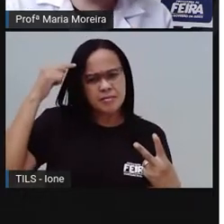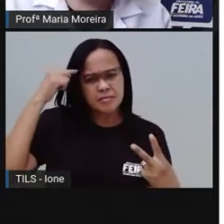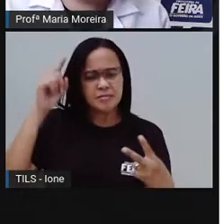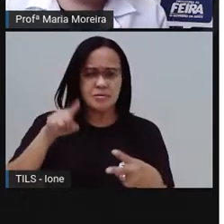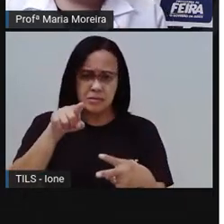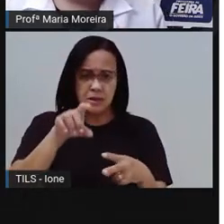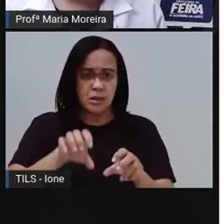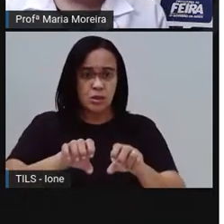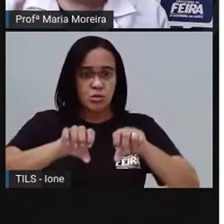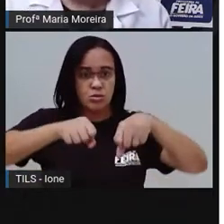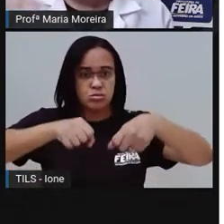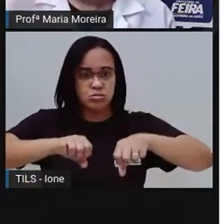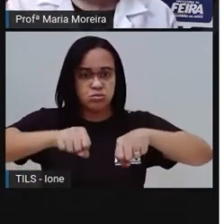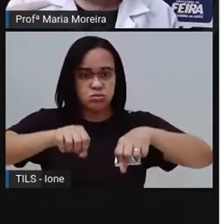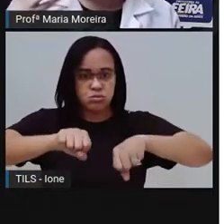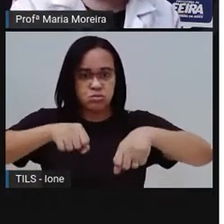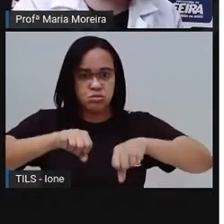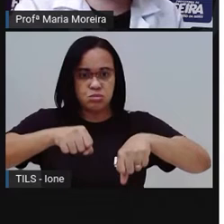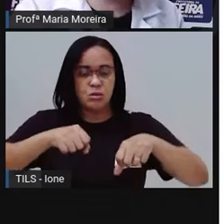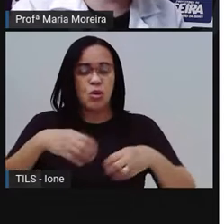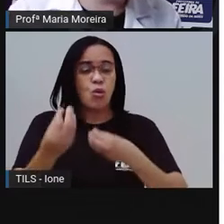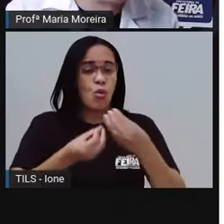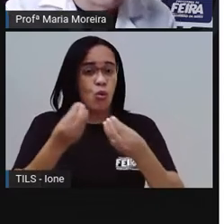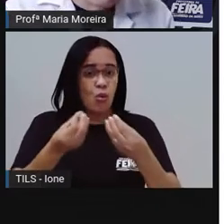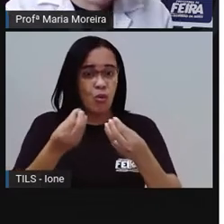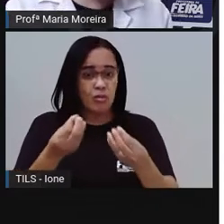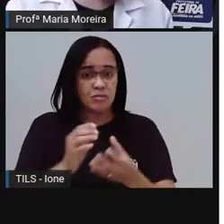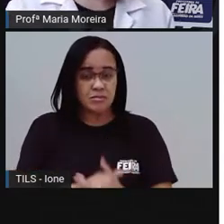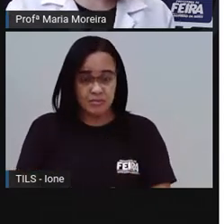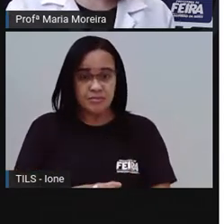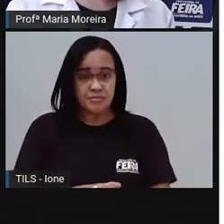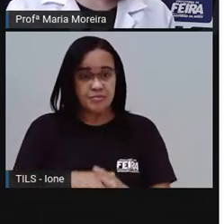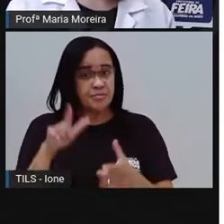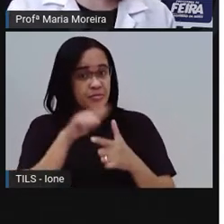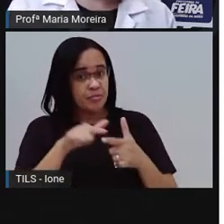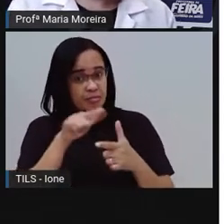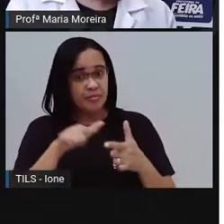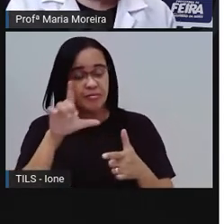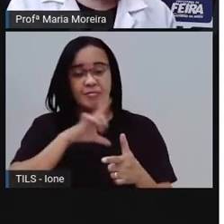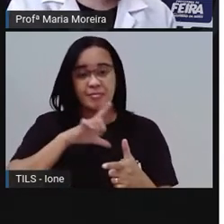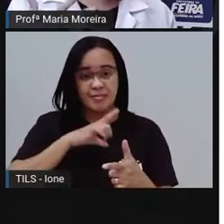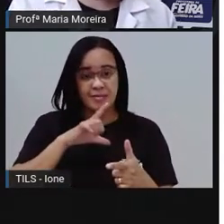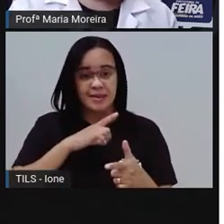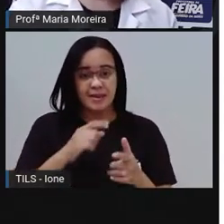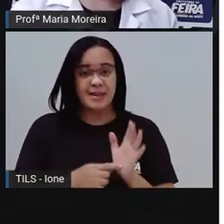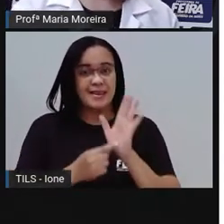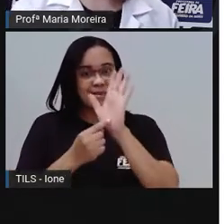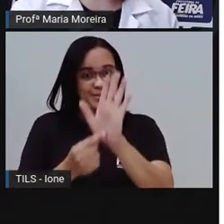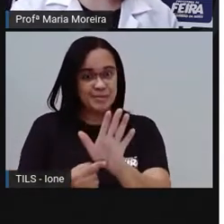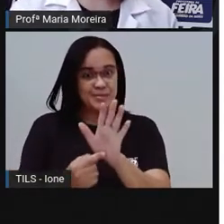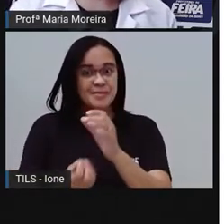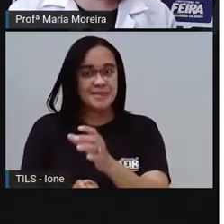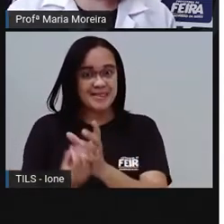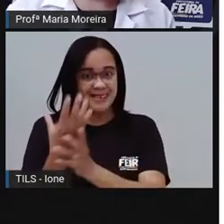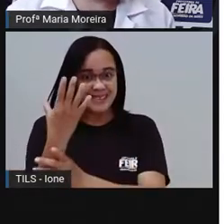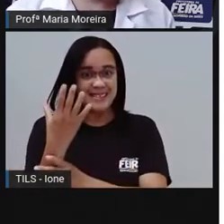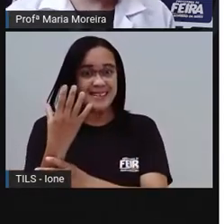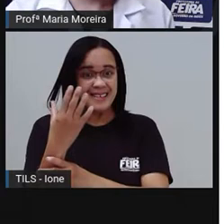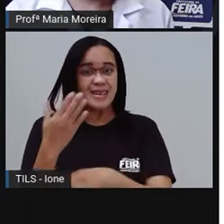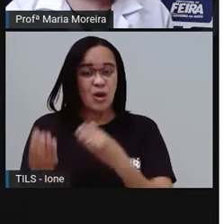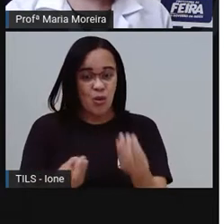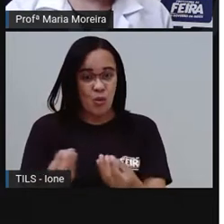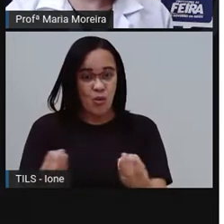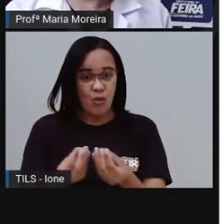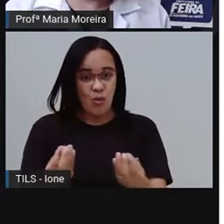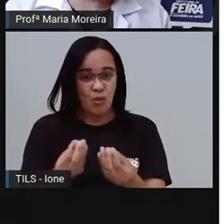transporte, esse meio de locomoção e quais as situações, problemas que a gente pode começar a criar aí e a desenvolver.